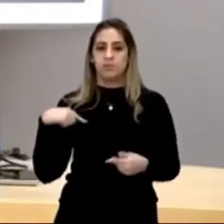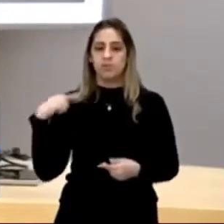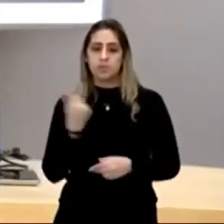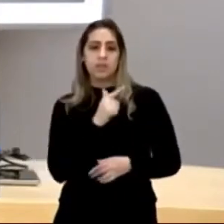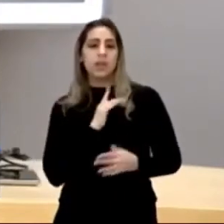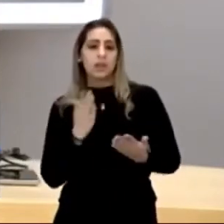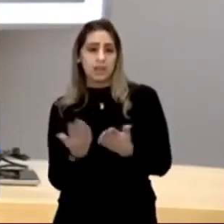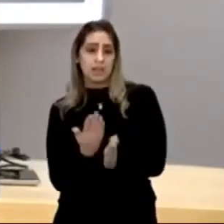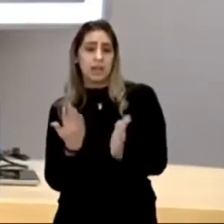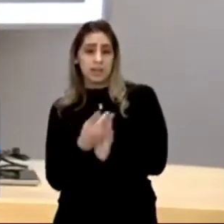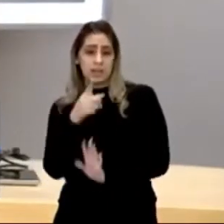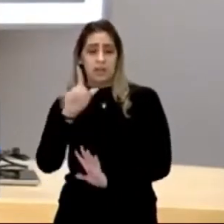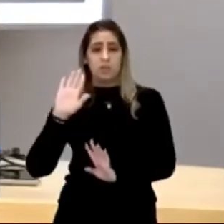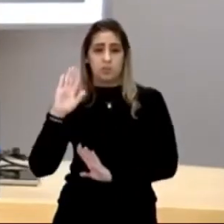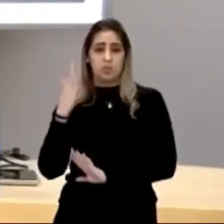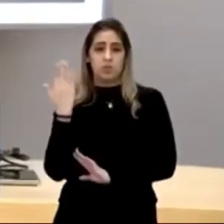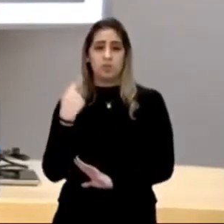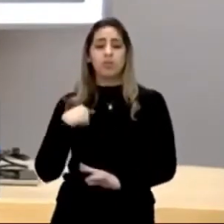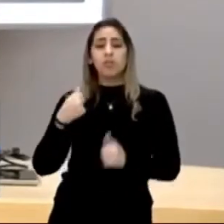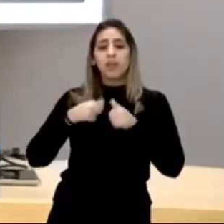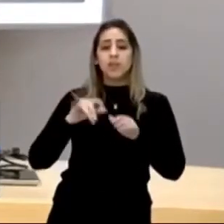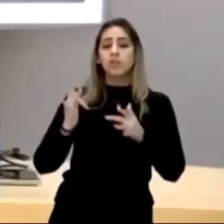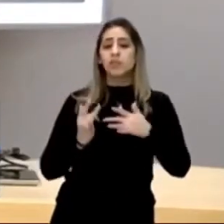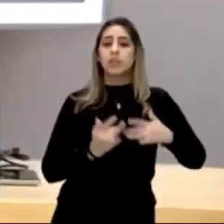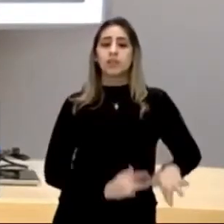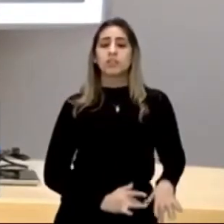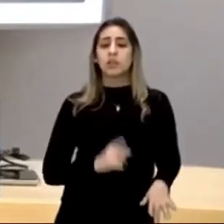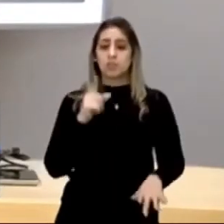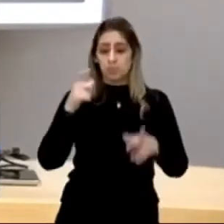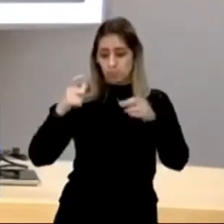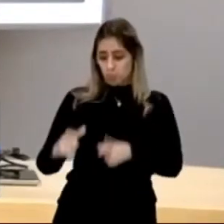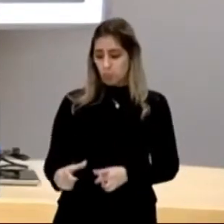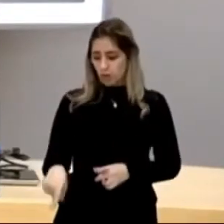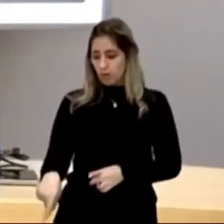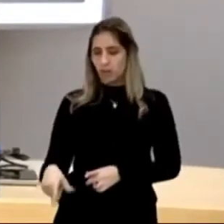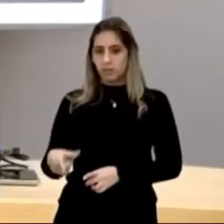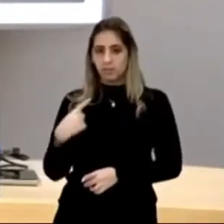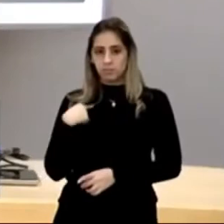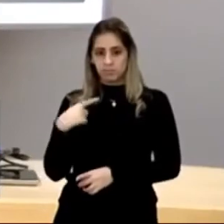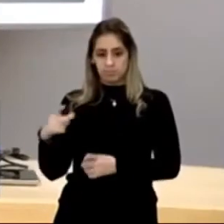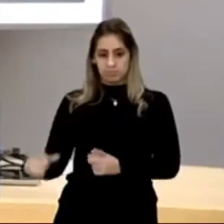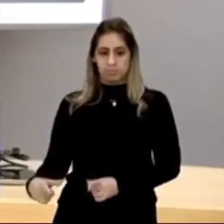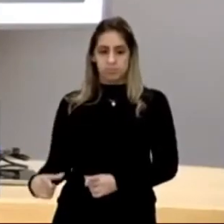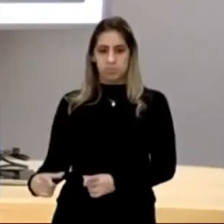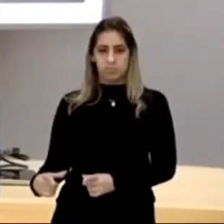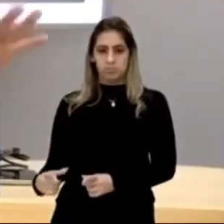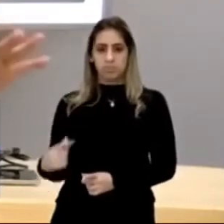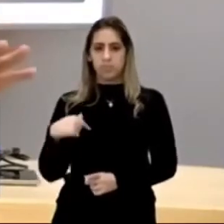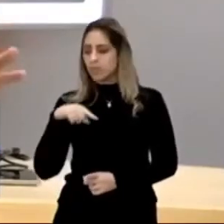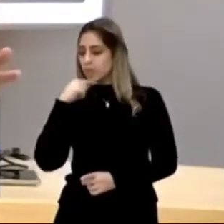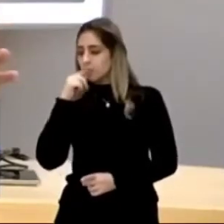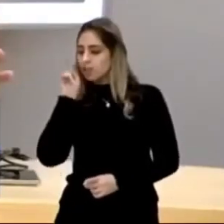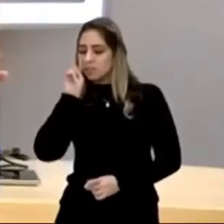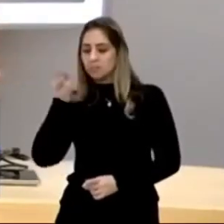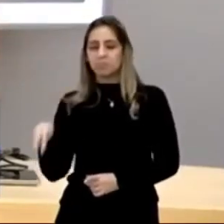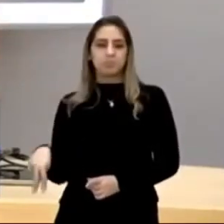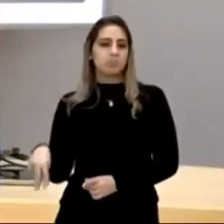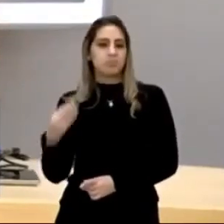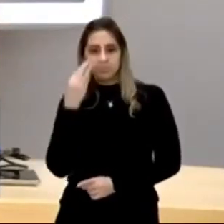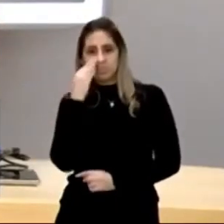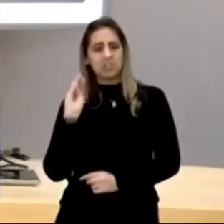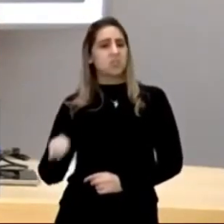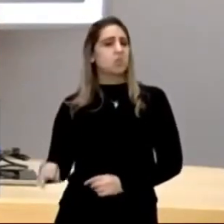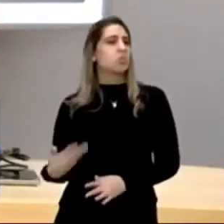esse caderninho aqui, que foi deixado na cena do crime. E aí, ninguém olhou para aquilo. O